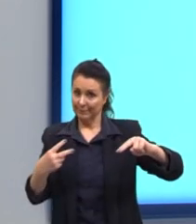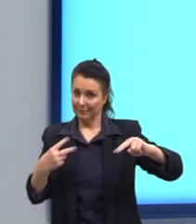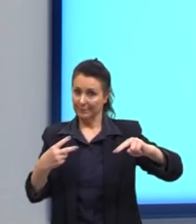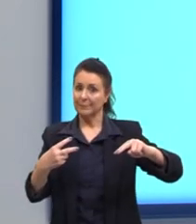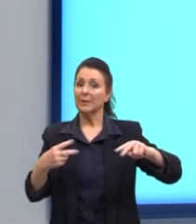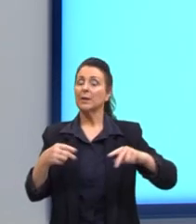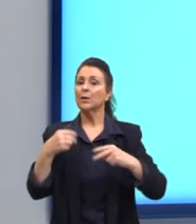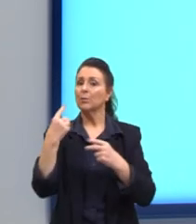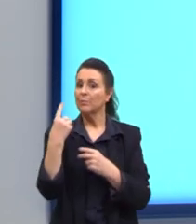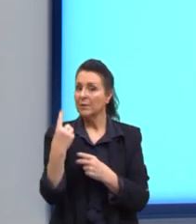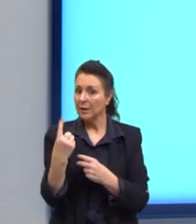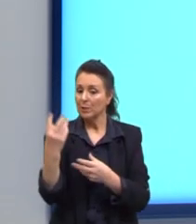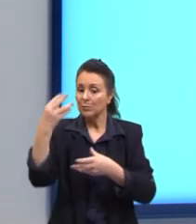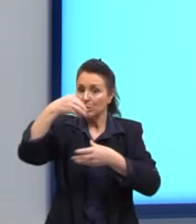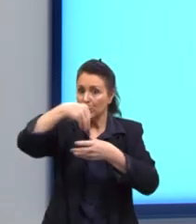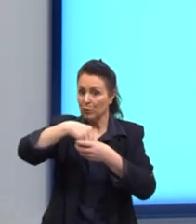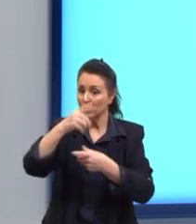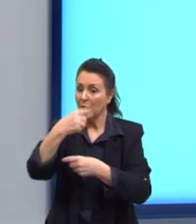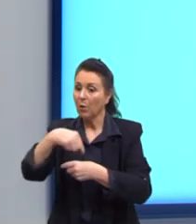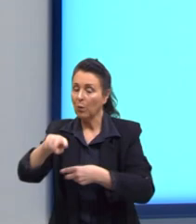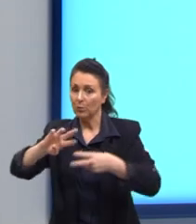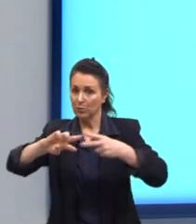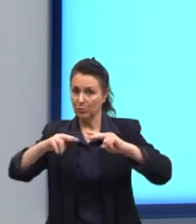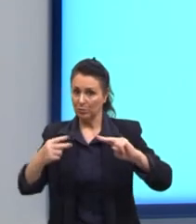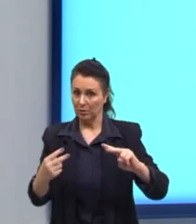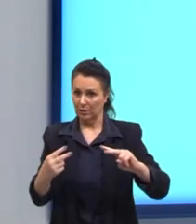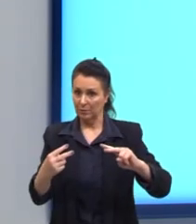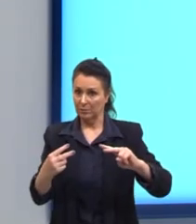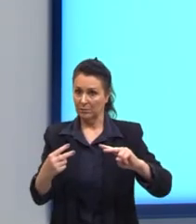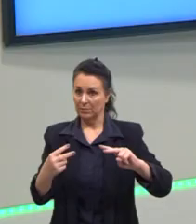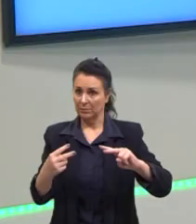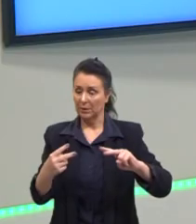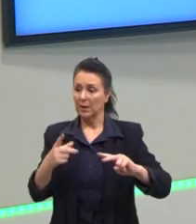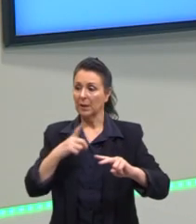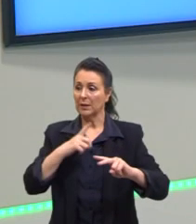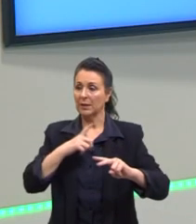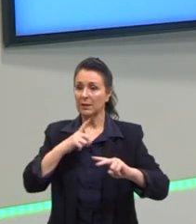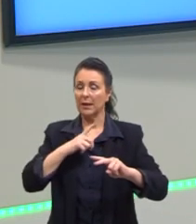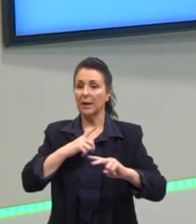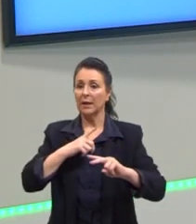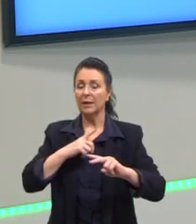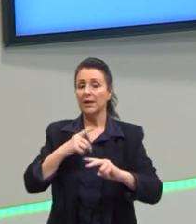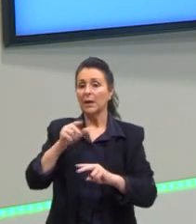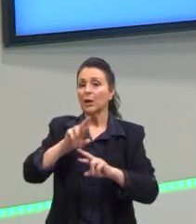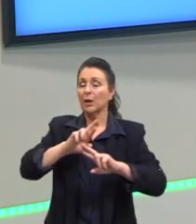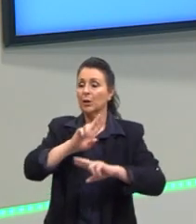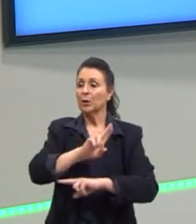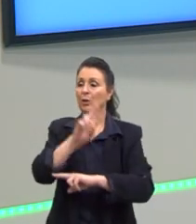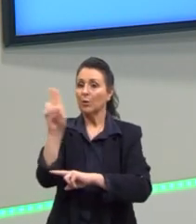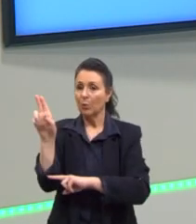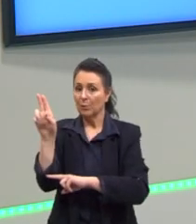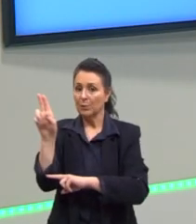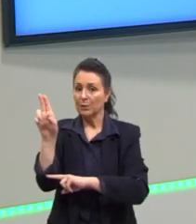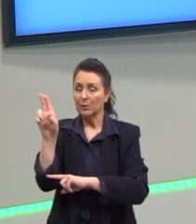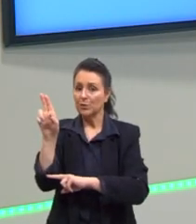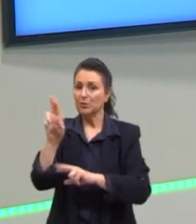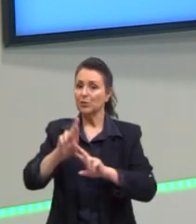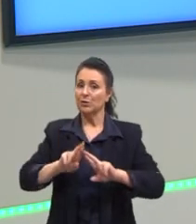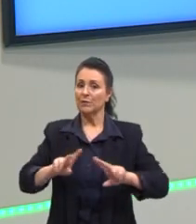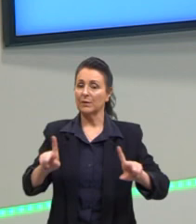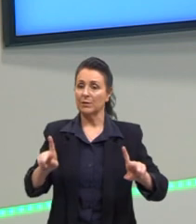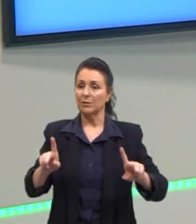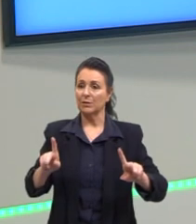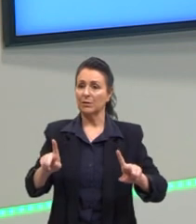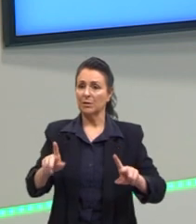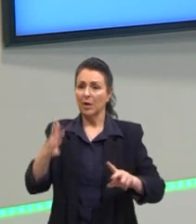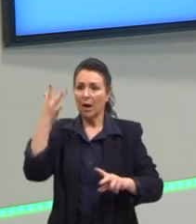parte dele se funde a outro gene. Gente, não se assustem com os nomes dos genes. Vocês não vão precisar. Agora eu